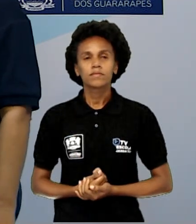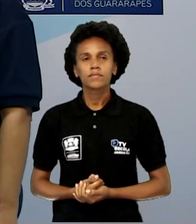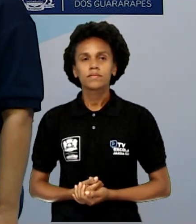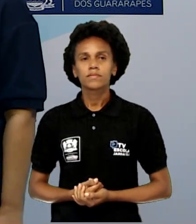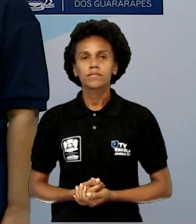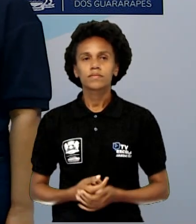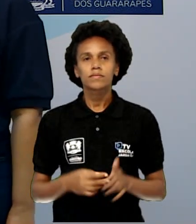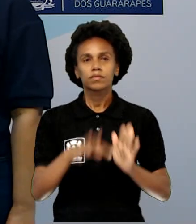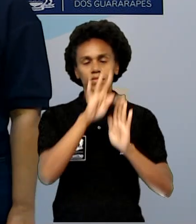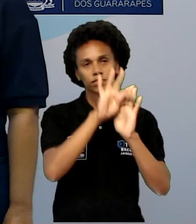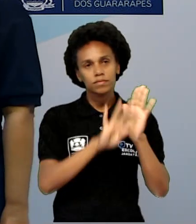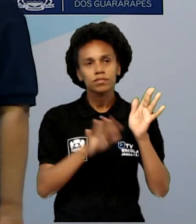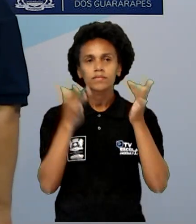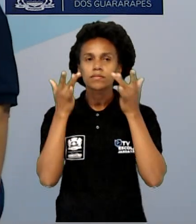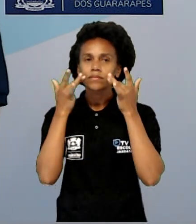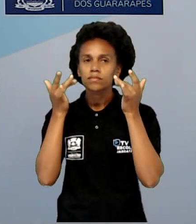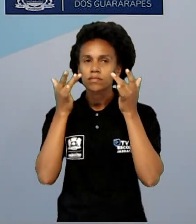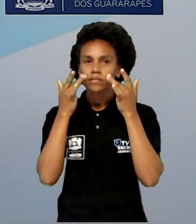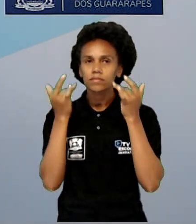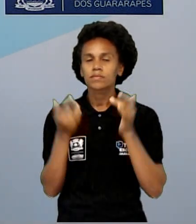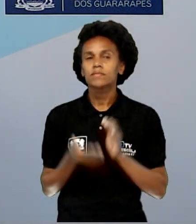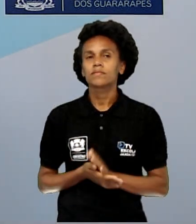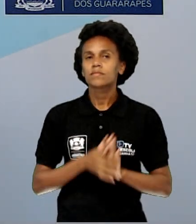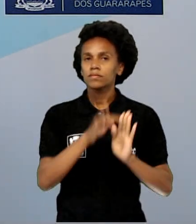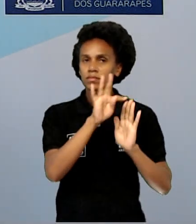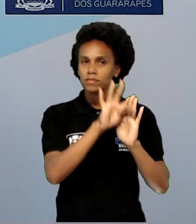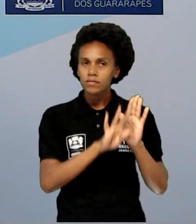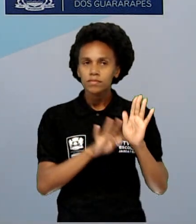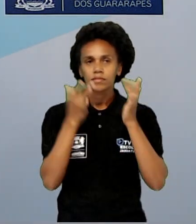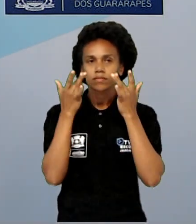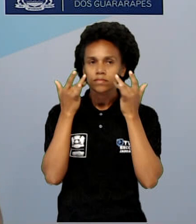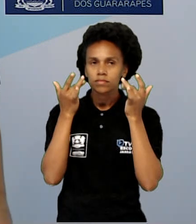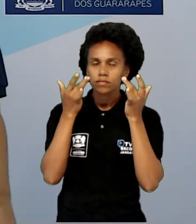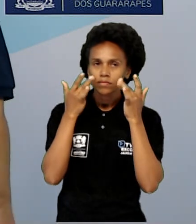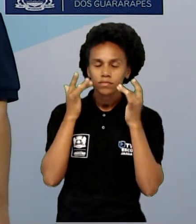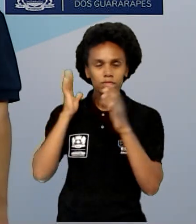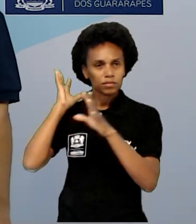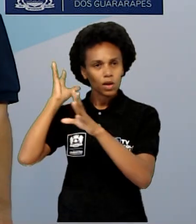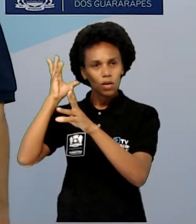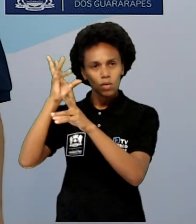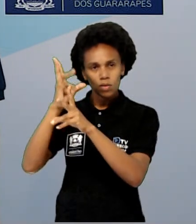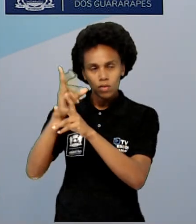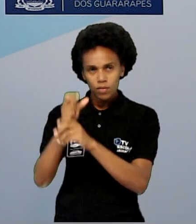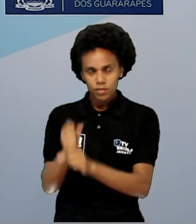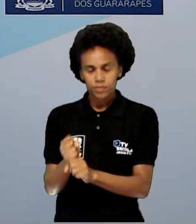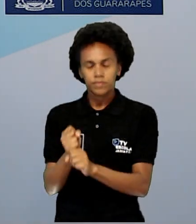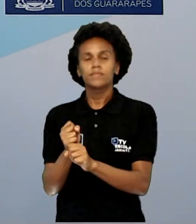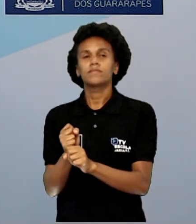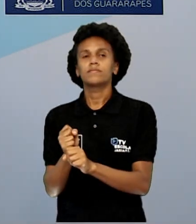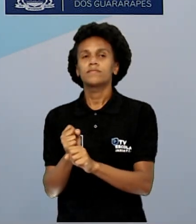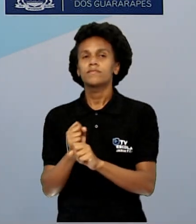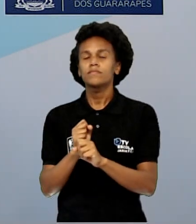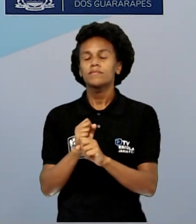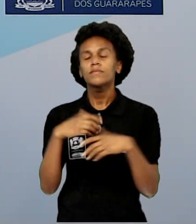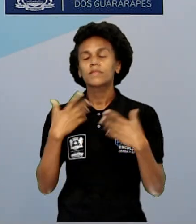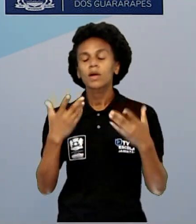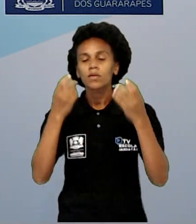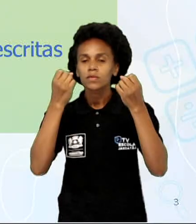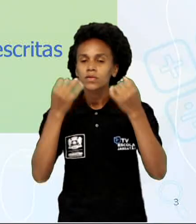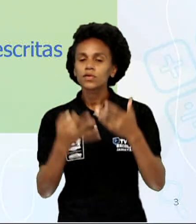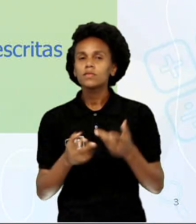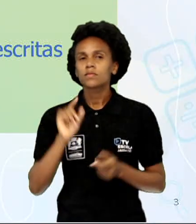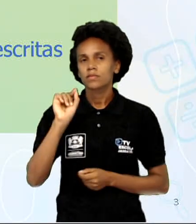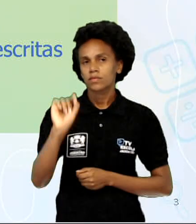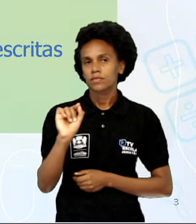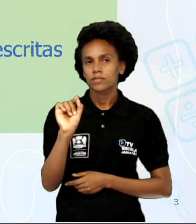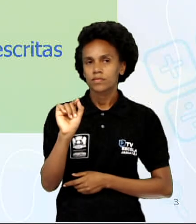Texto teatral. O texto teatral, como revisão, a gente diz o que é, né? No texto teatral,